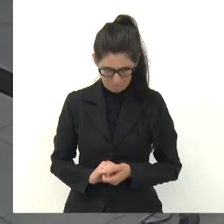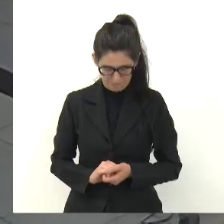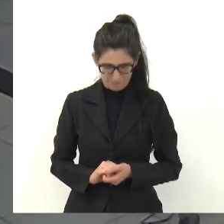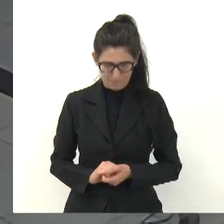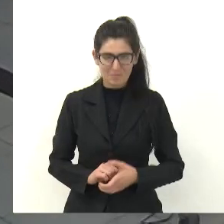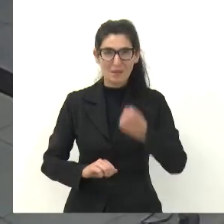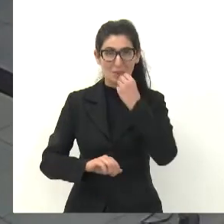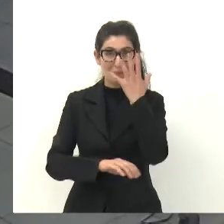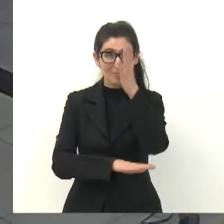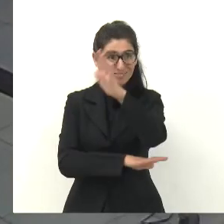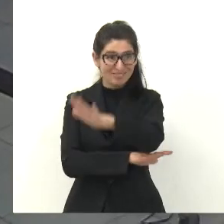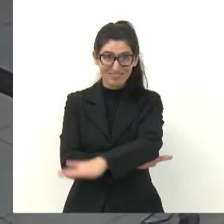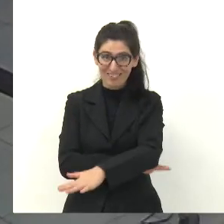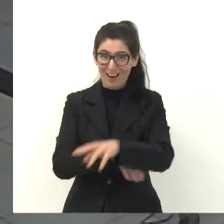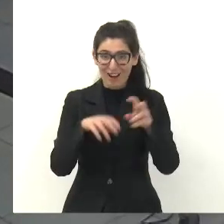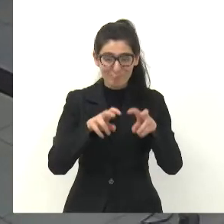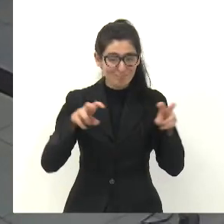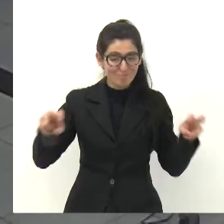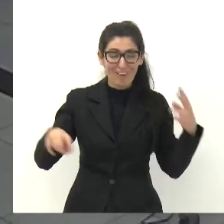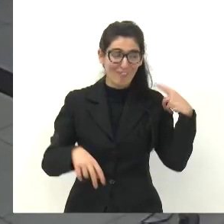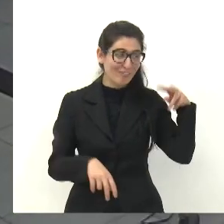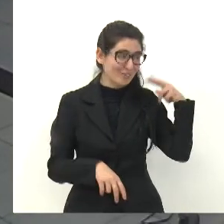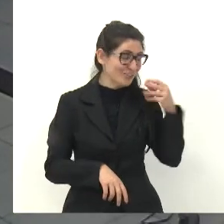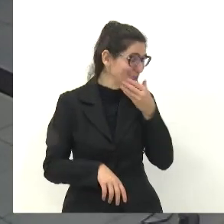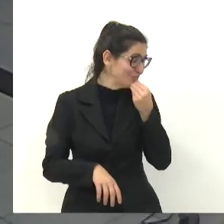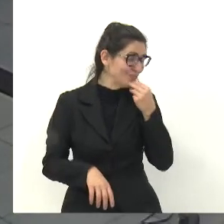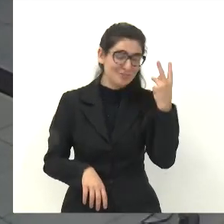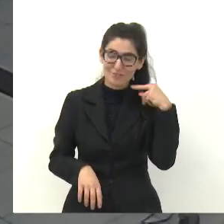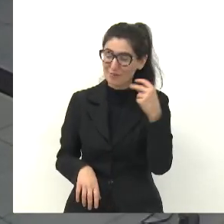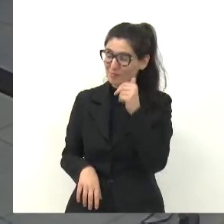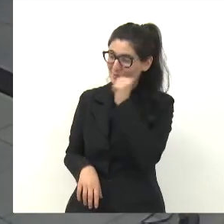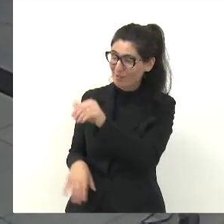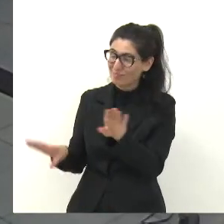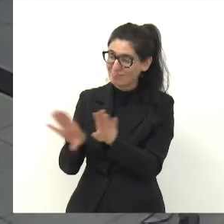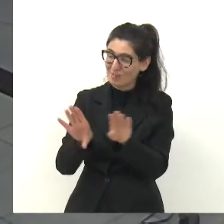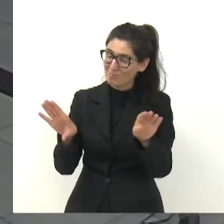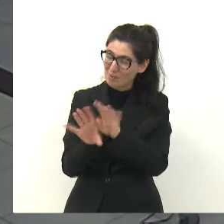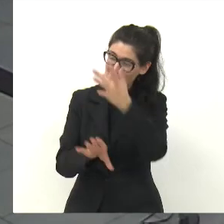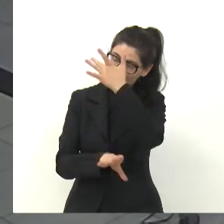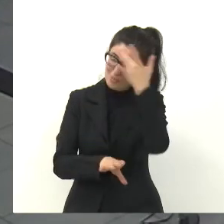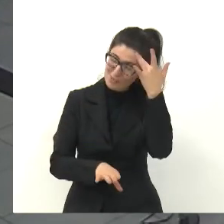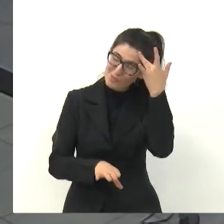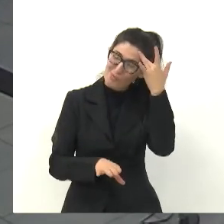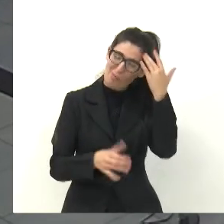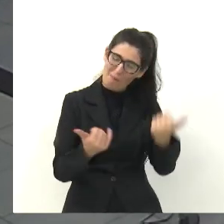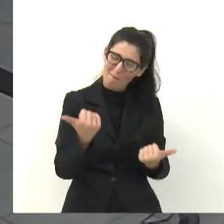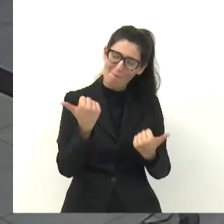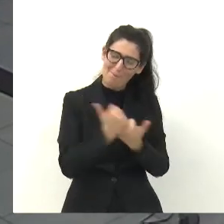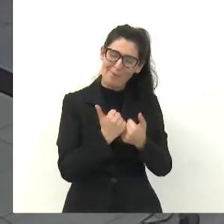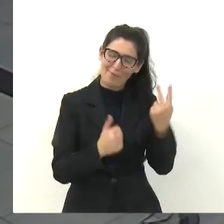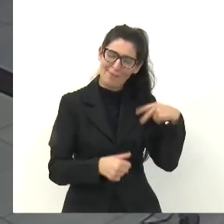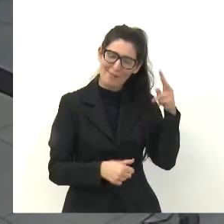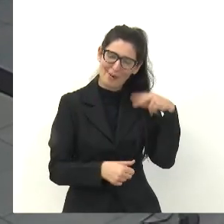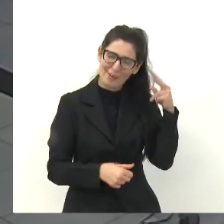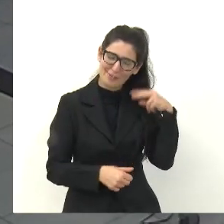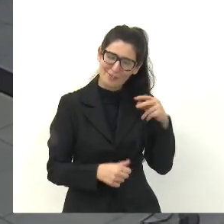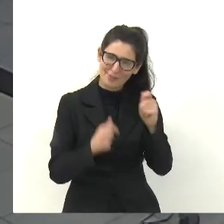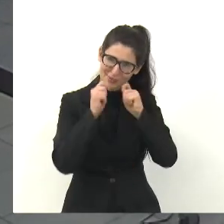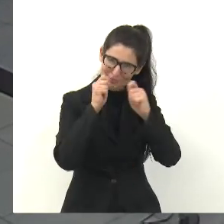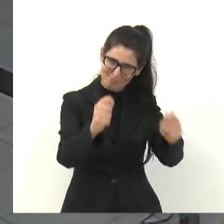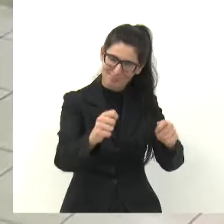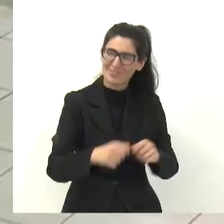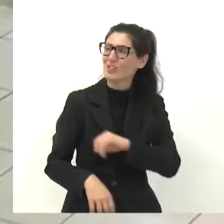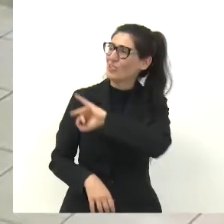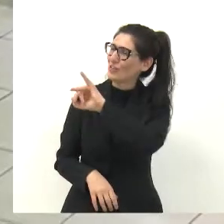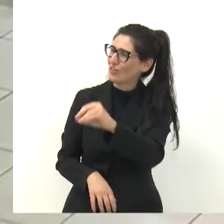Boa tarde à mesa, aos nossos vereadores, vereadoras, assessores aqui presentes, aos munícipes, em nome do José, né José? Meu